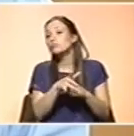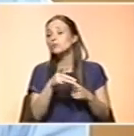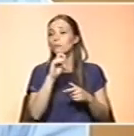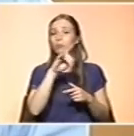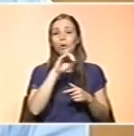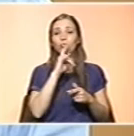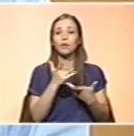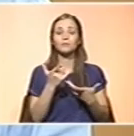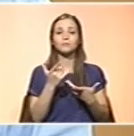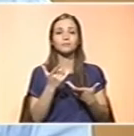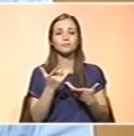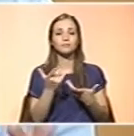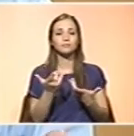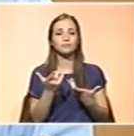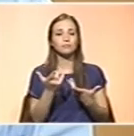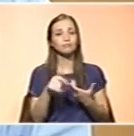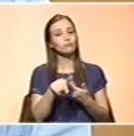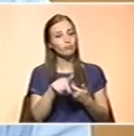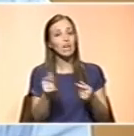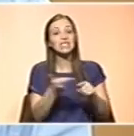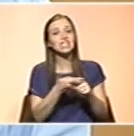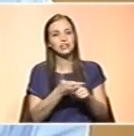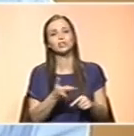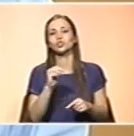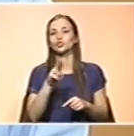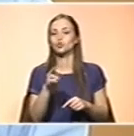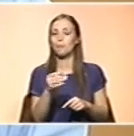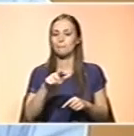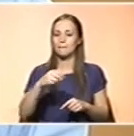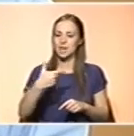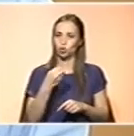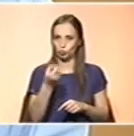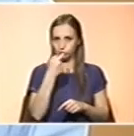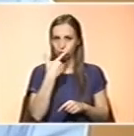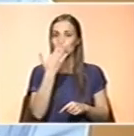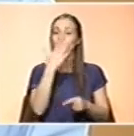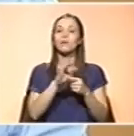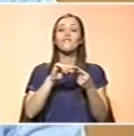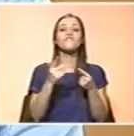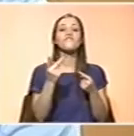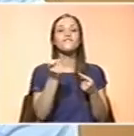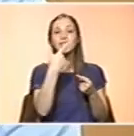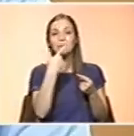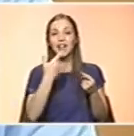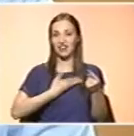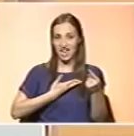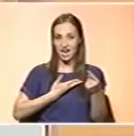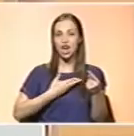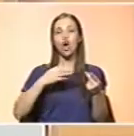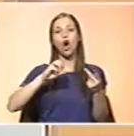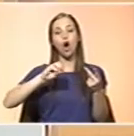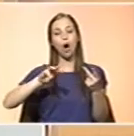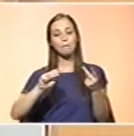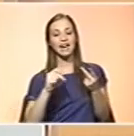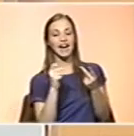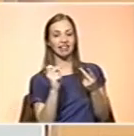-se neste interesse da suplementação. São a vitamina D e os ômega 3, porque a